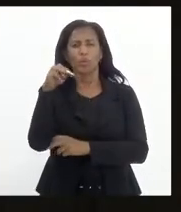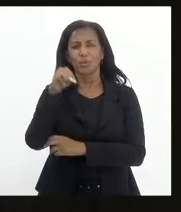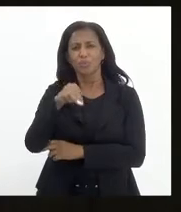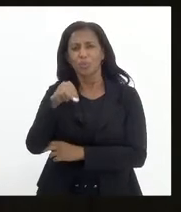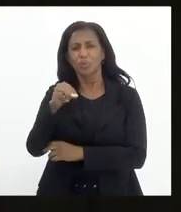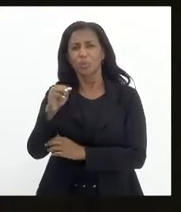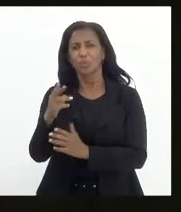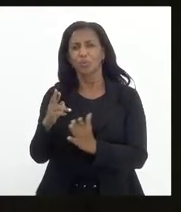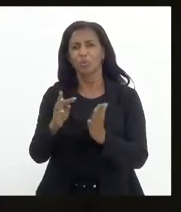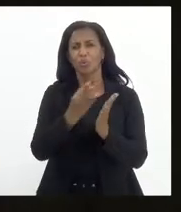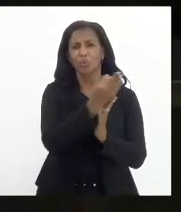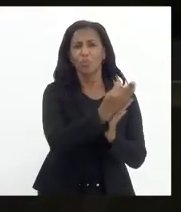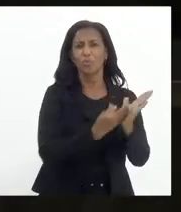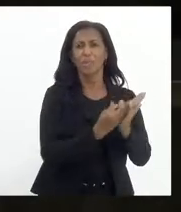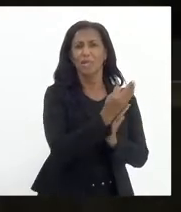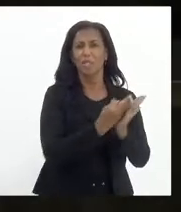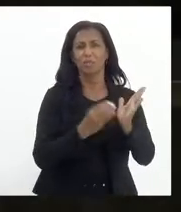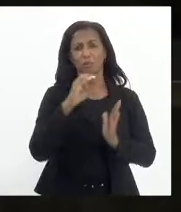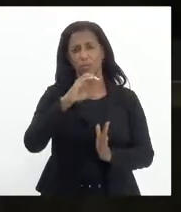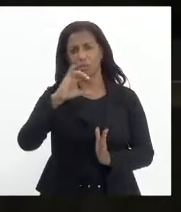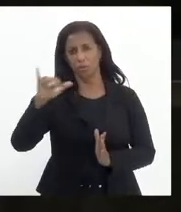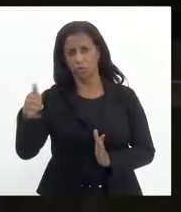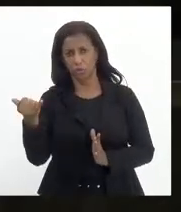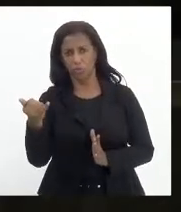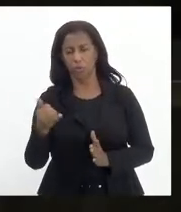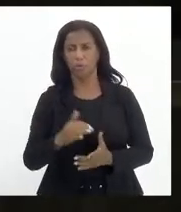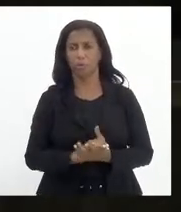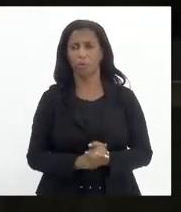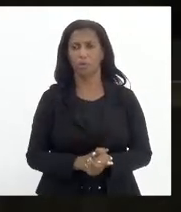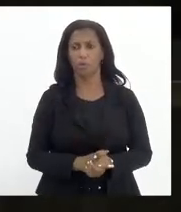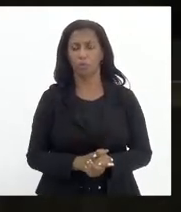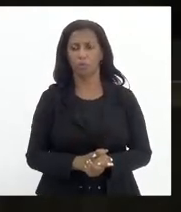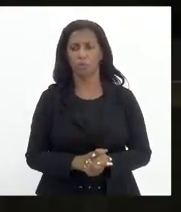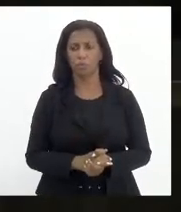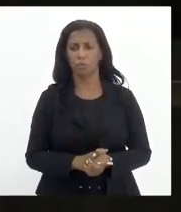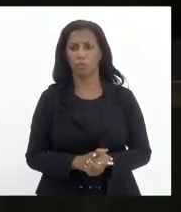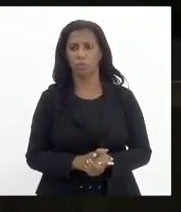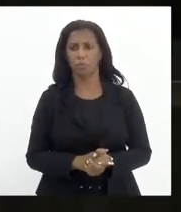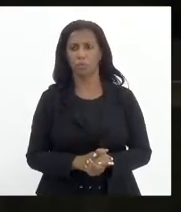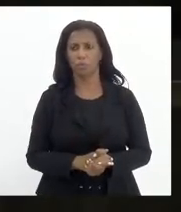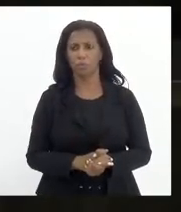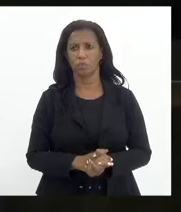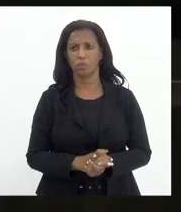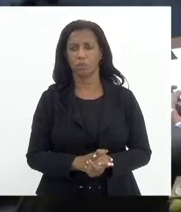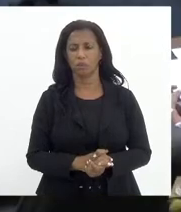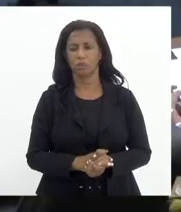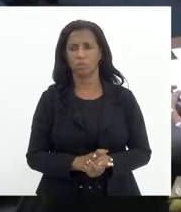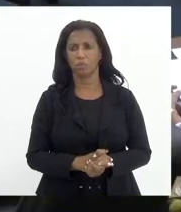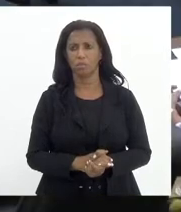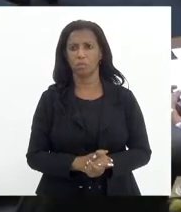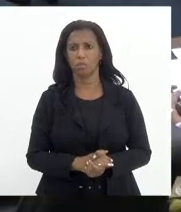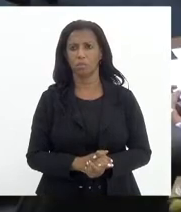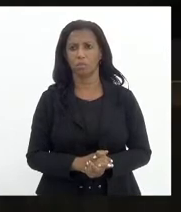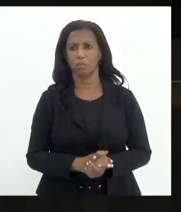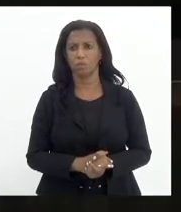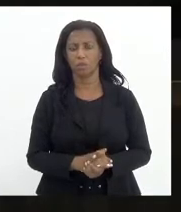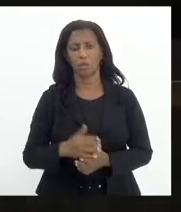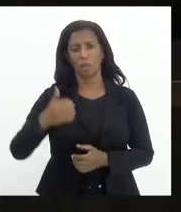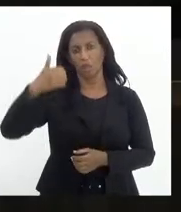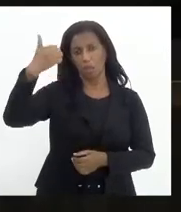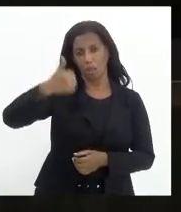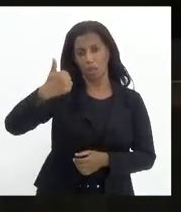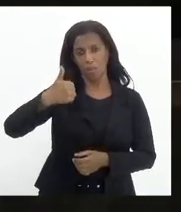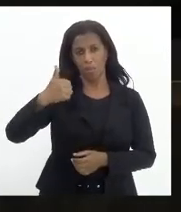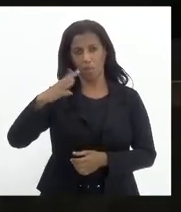um texto com CCCJ. Deixa eu dizer, eu vou emendar esse projeto quando voltar em segundo. Já foi emendado em primeiro. Em primeiro, ele vai...